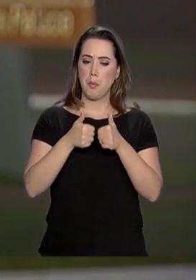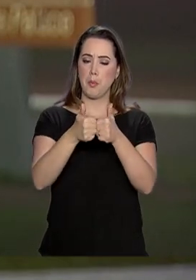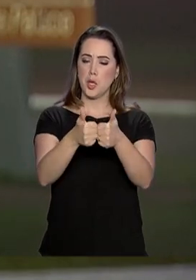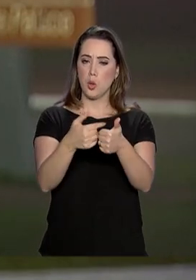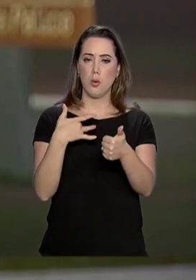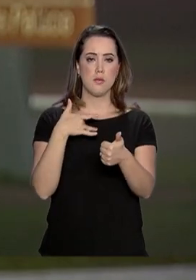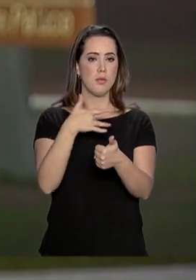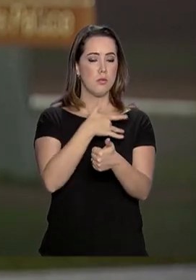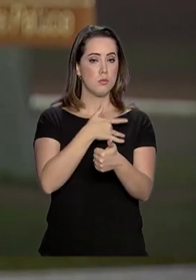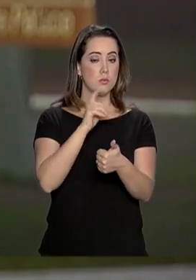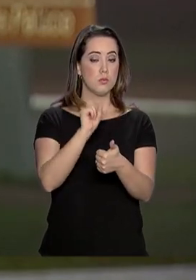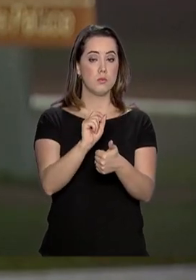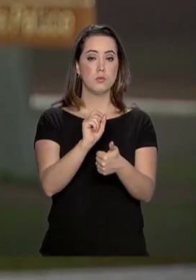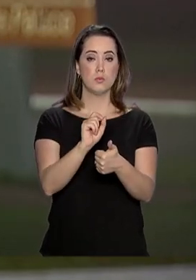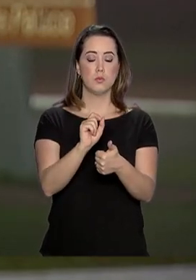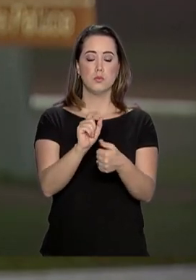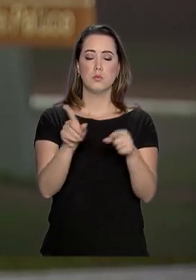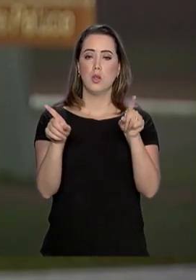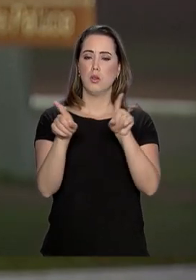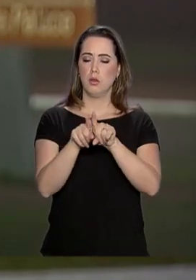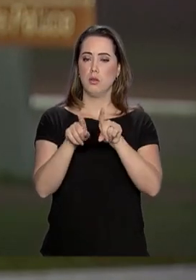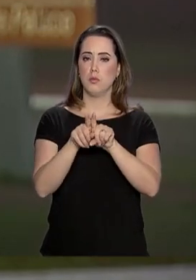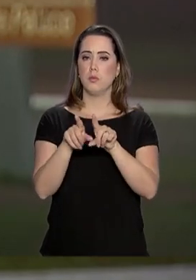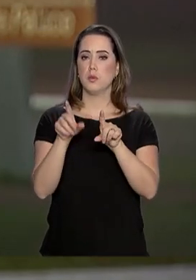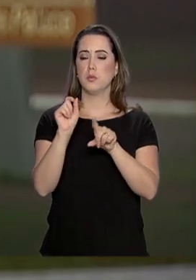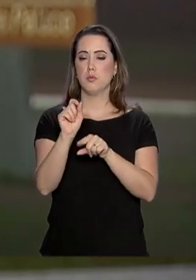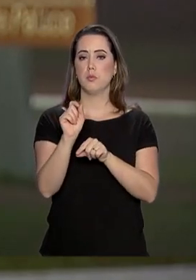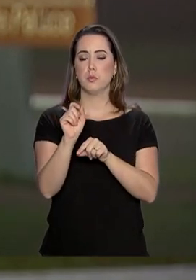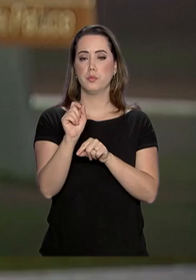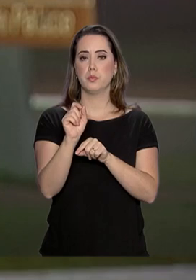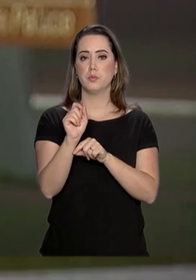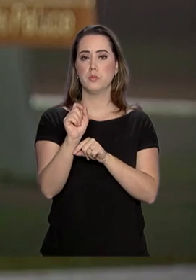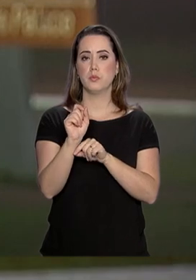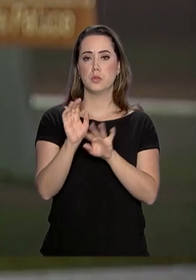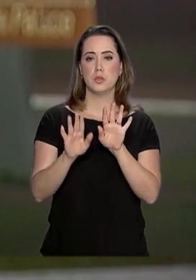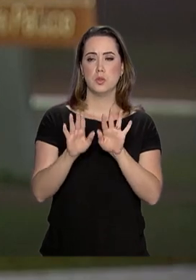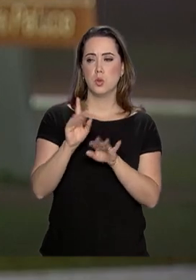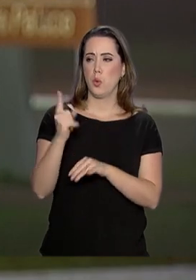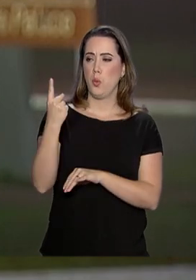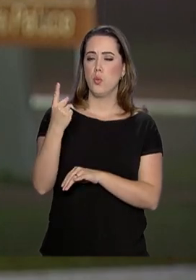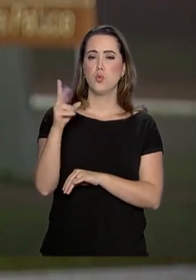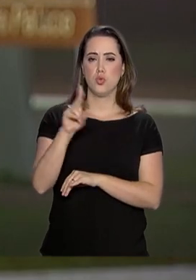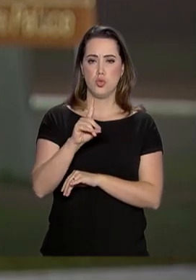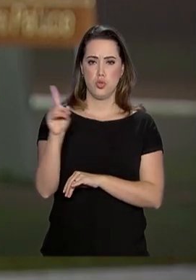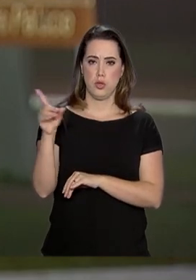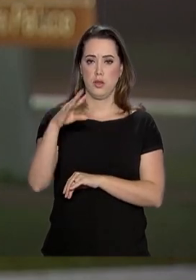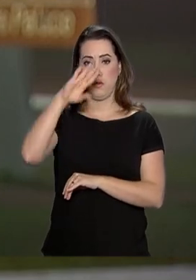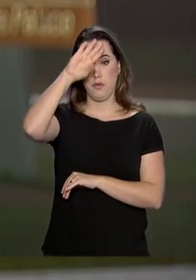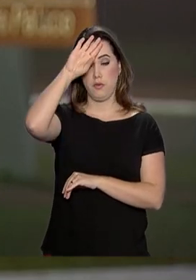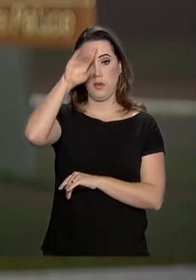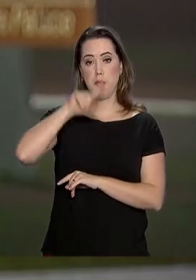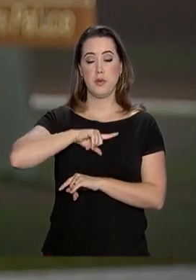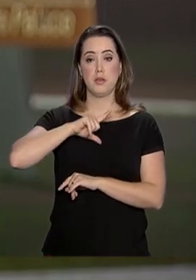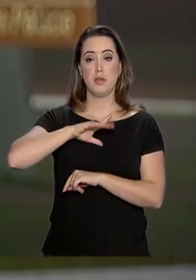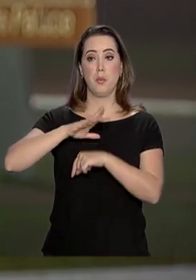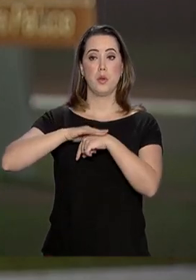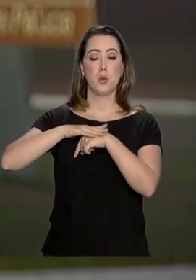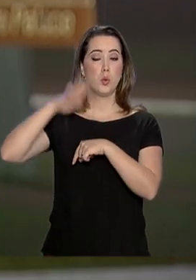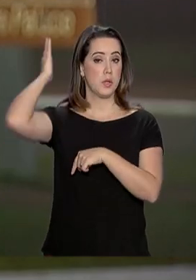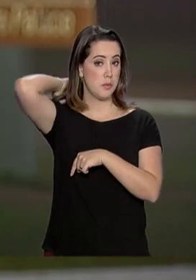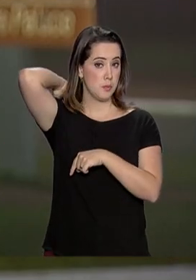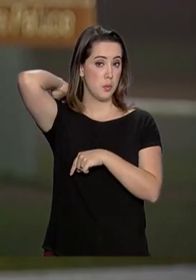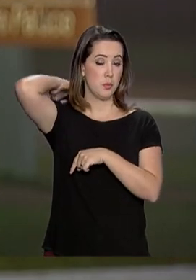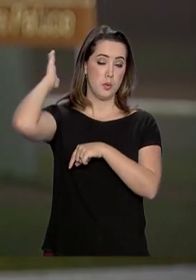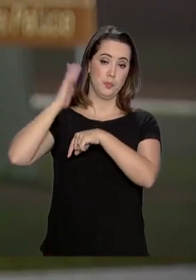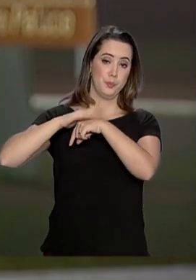de saúde. Hoje, apesar disso, houve um episódio isolado de febre e também de pneumonia. Ele